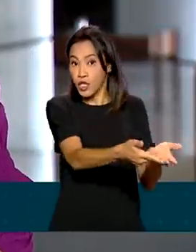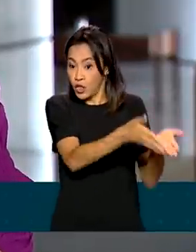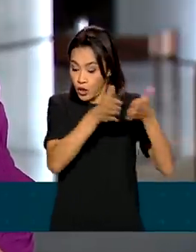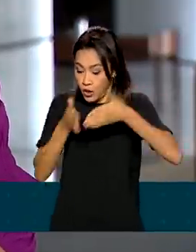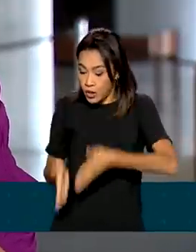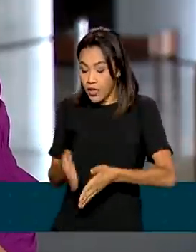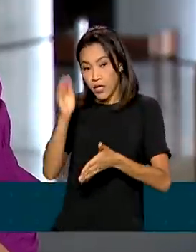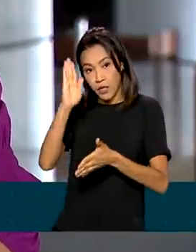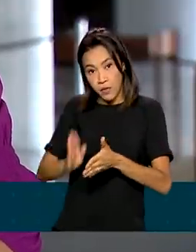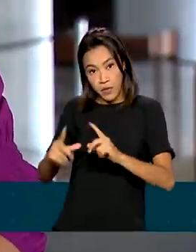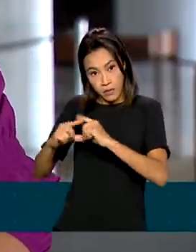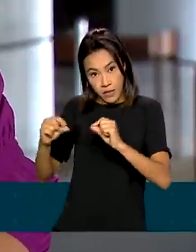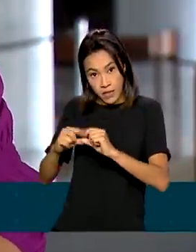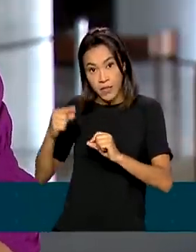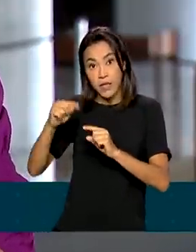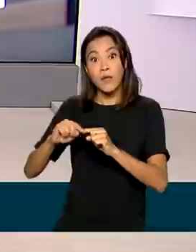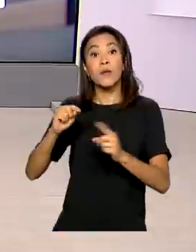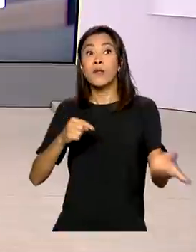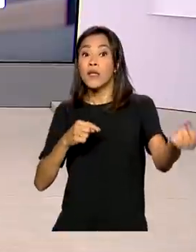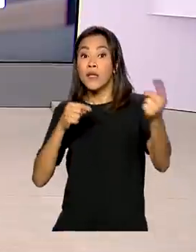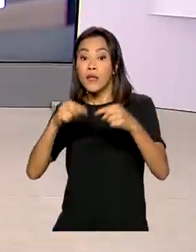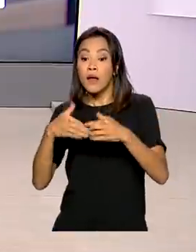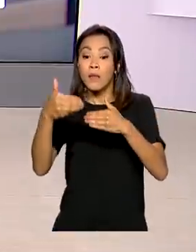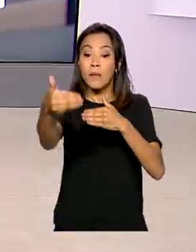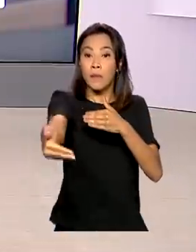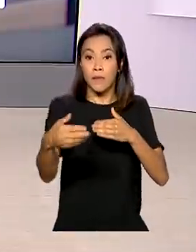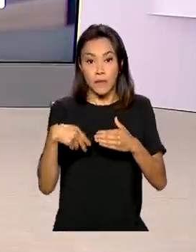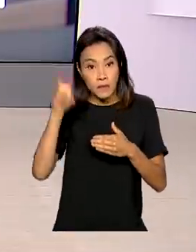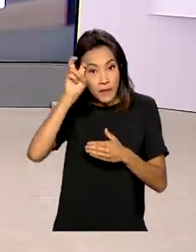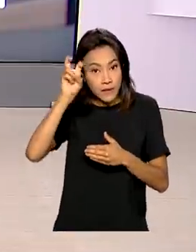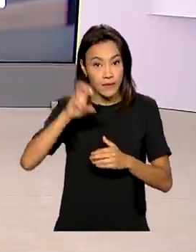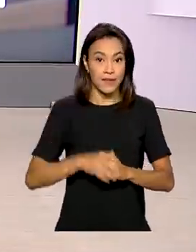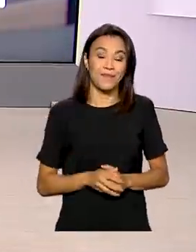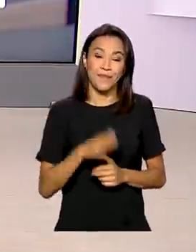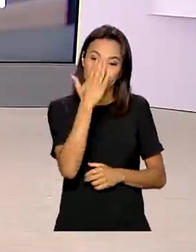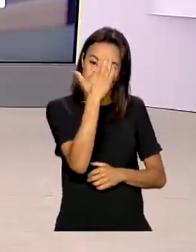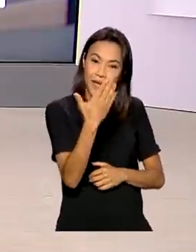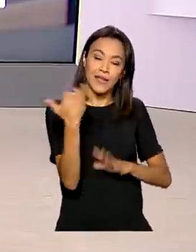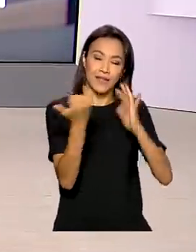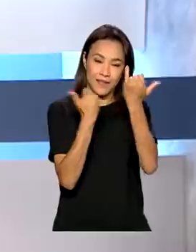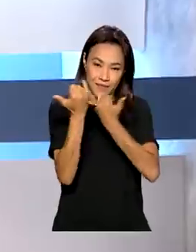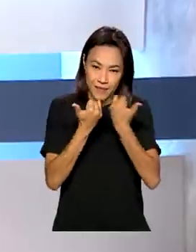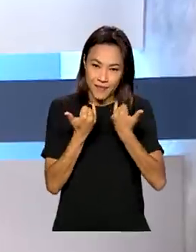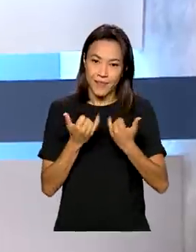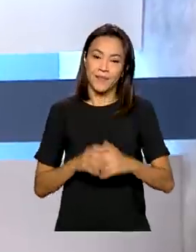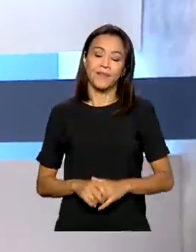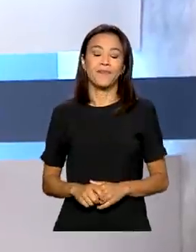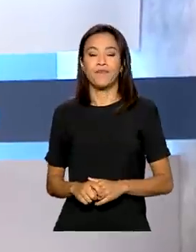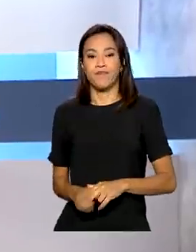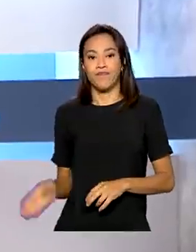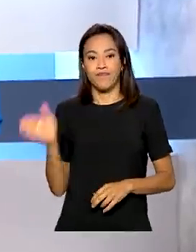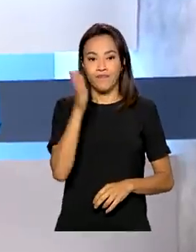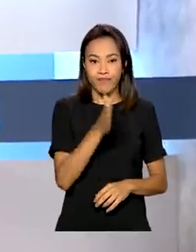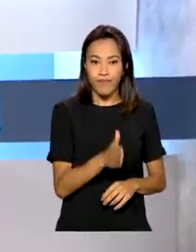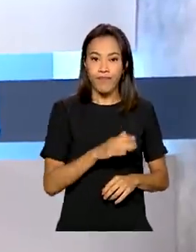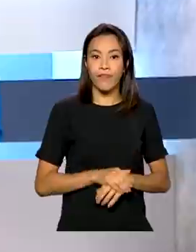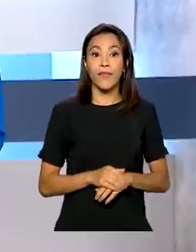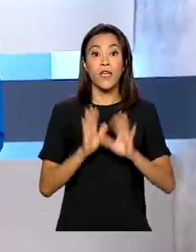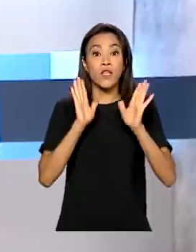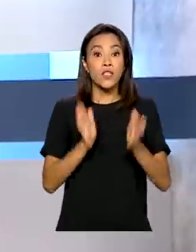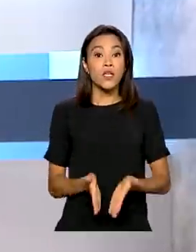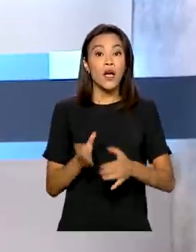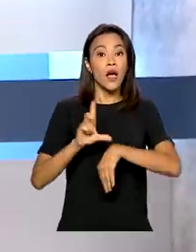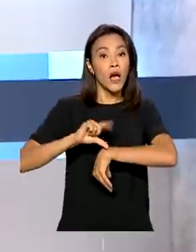na próxima quinta-feira. Luciana? Ok, Márcia, obrigada pelas informações. E chegou a hora de